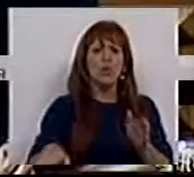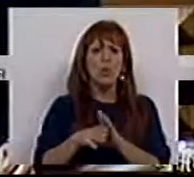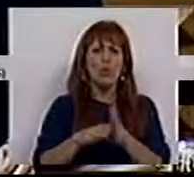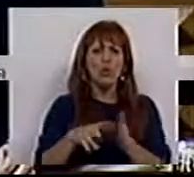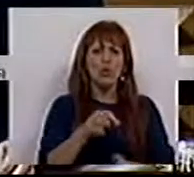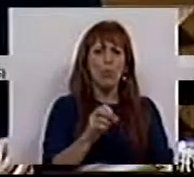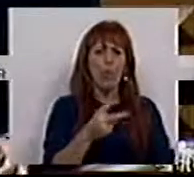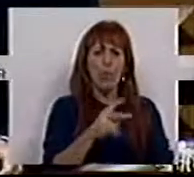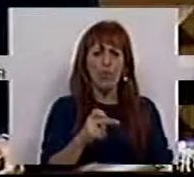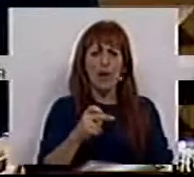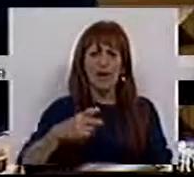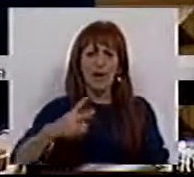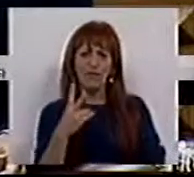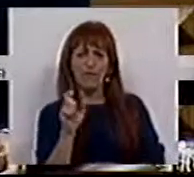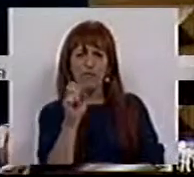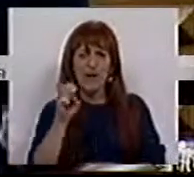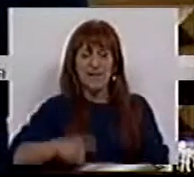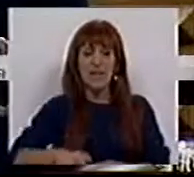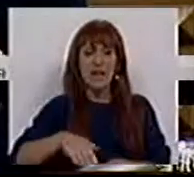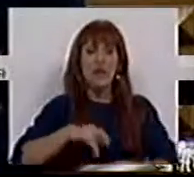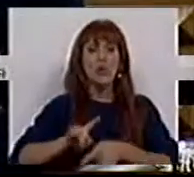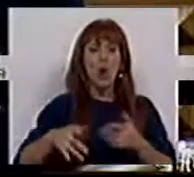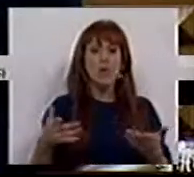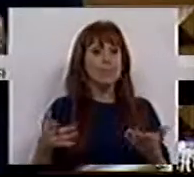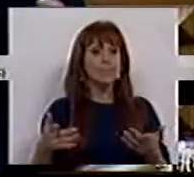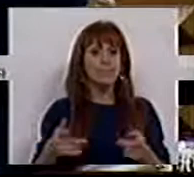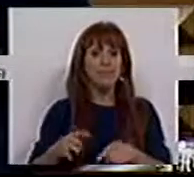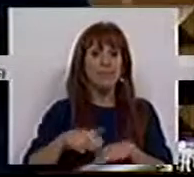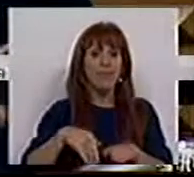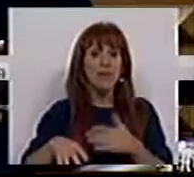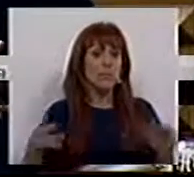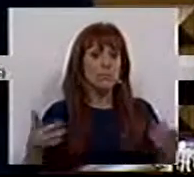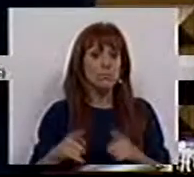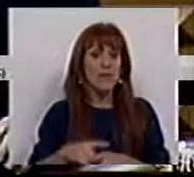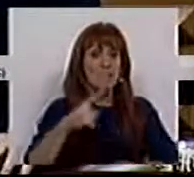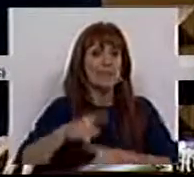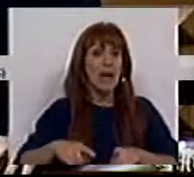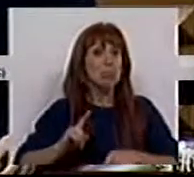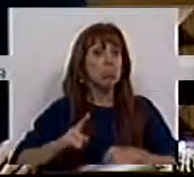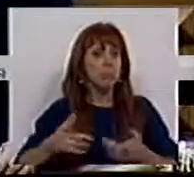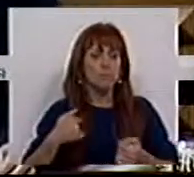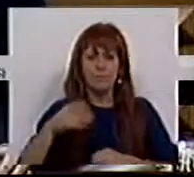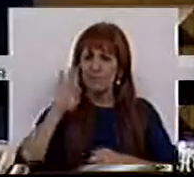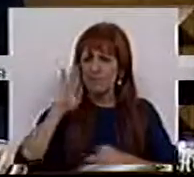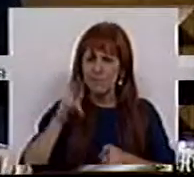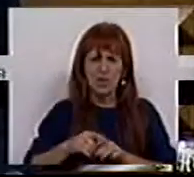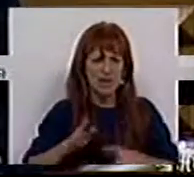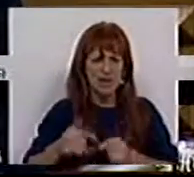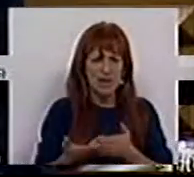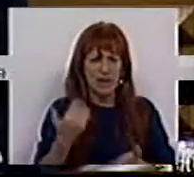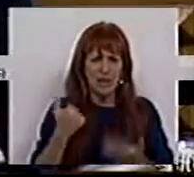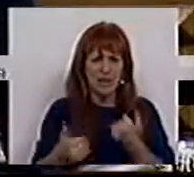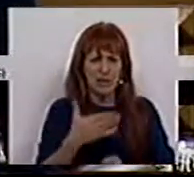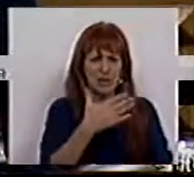Porto da Póvoa de Varzim, que se faça aquilo que se está a fazer por metade. Sabemos que é preciso